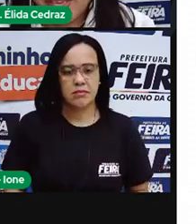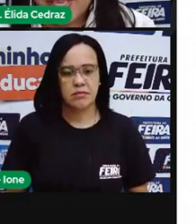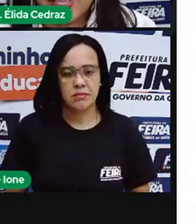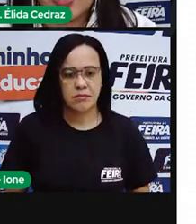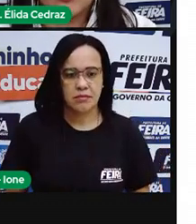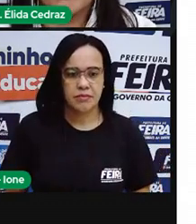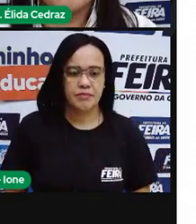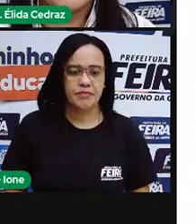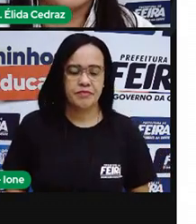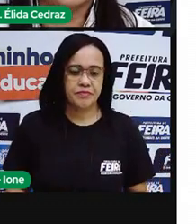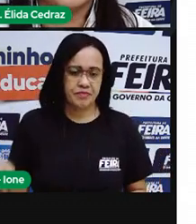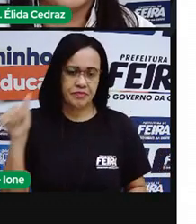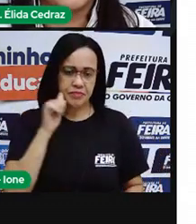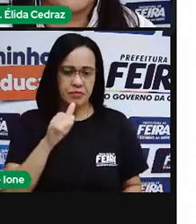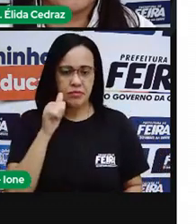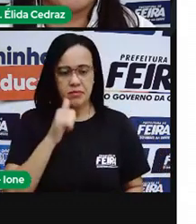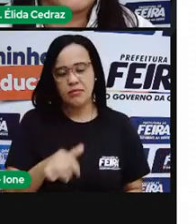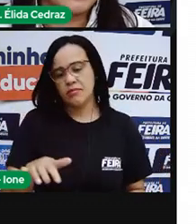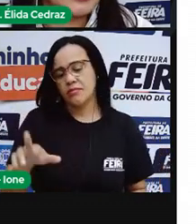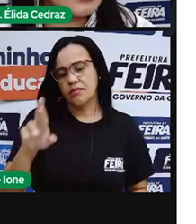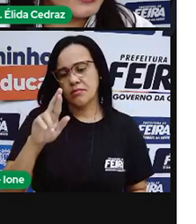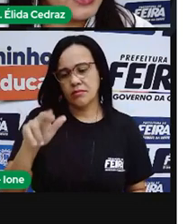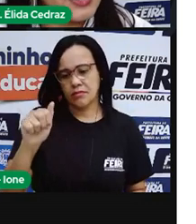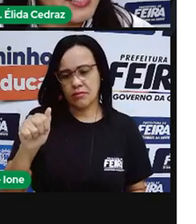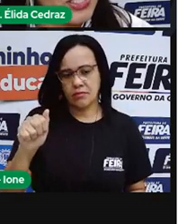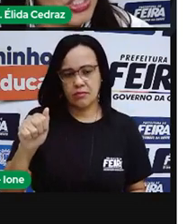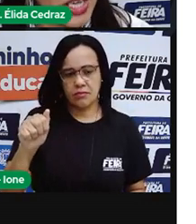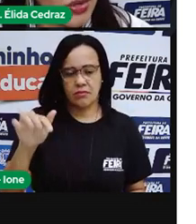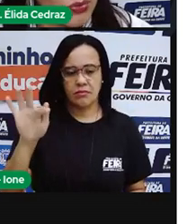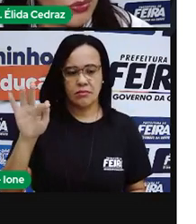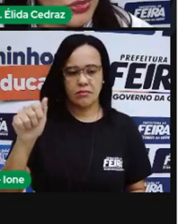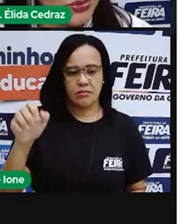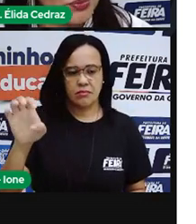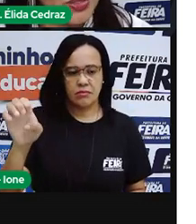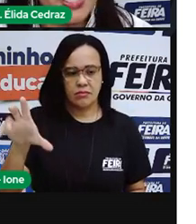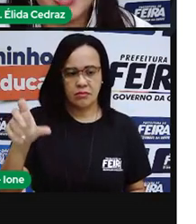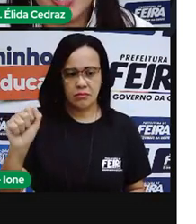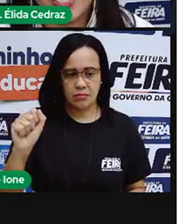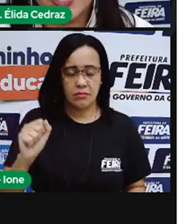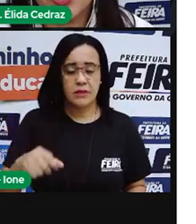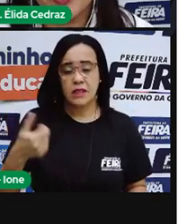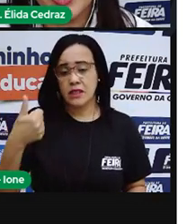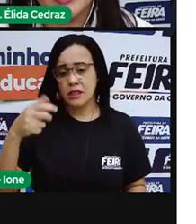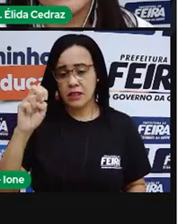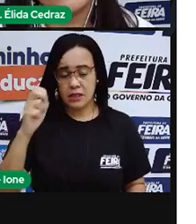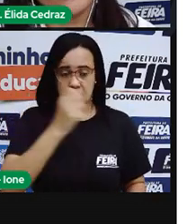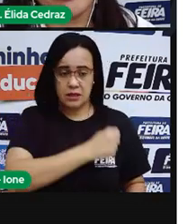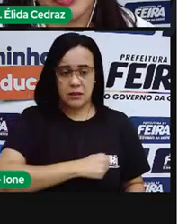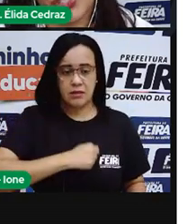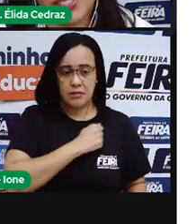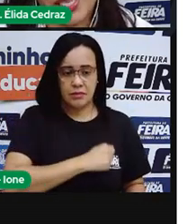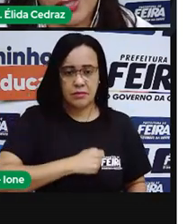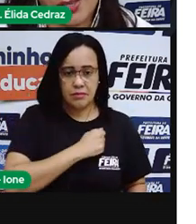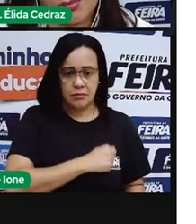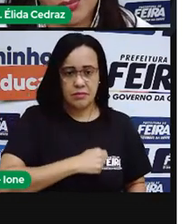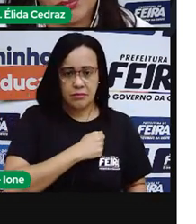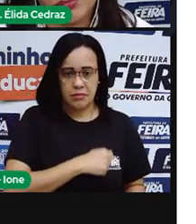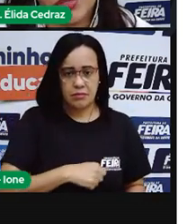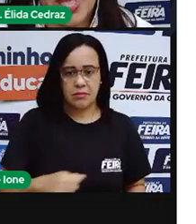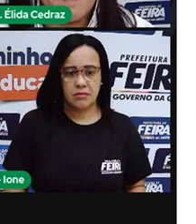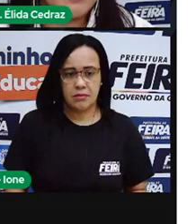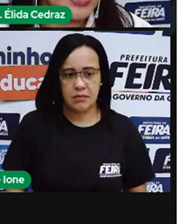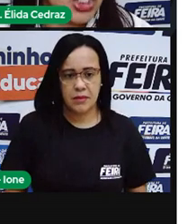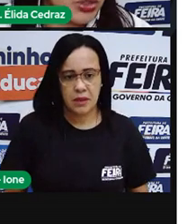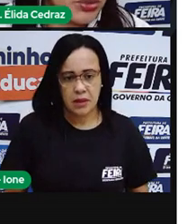Rafaela completa a idade nova em 15 de agosto e neto em 9 de setembro.